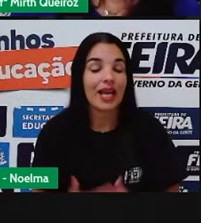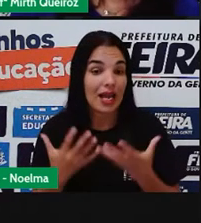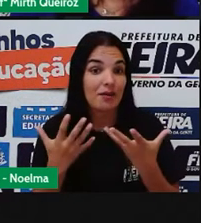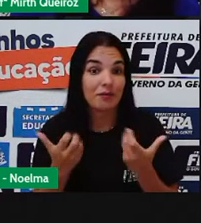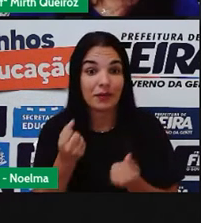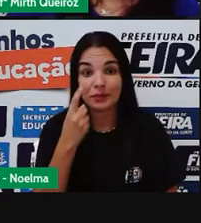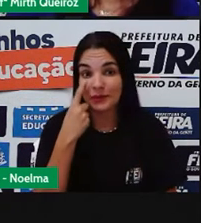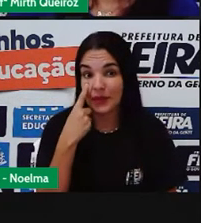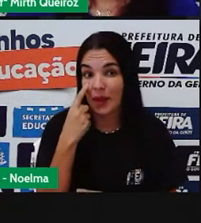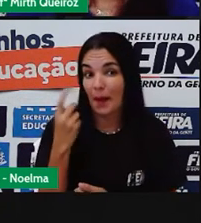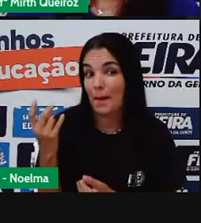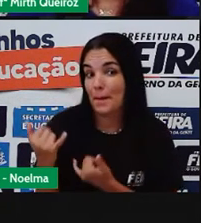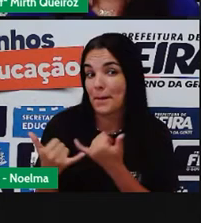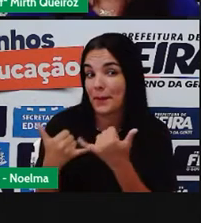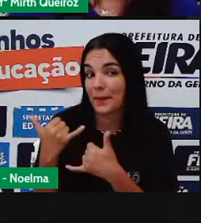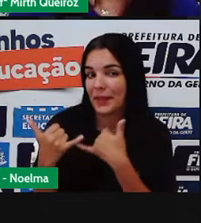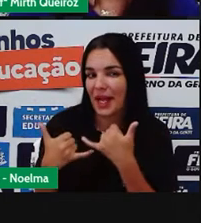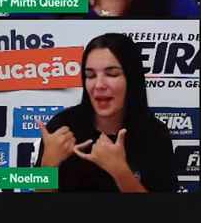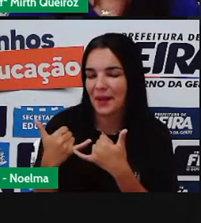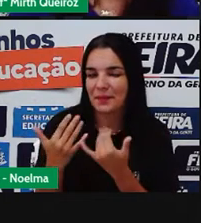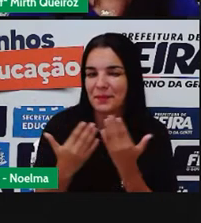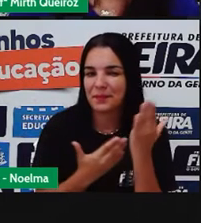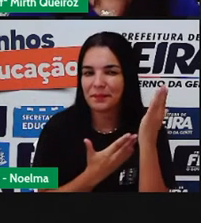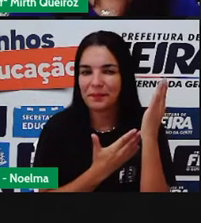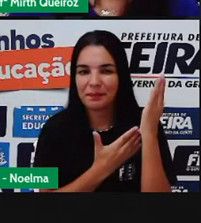Vamos ver como brincar de amarelinha.